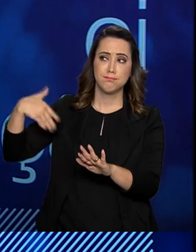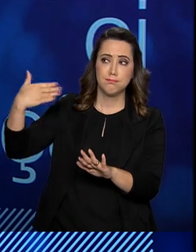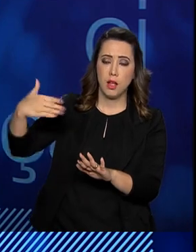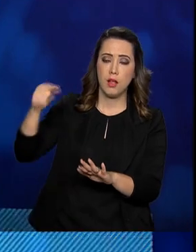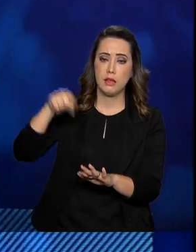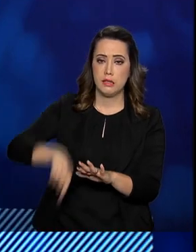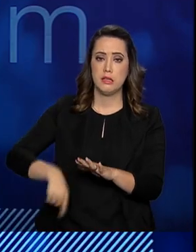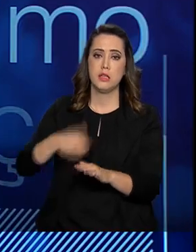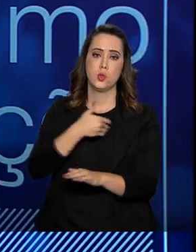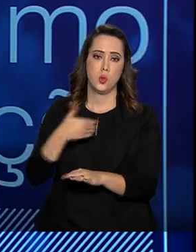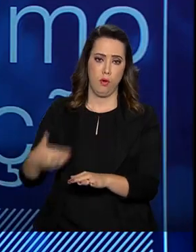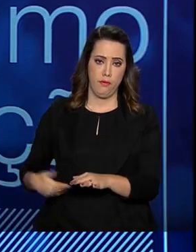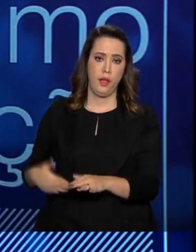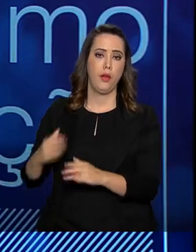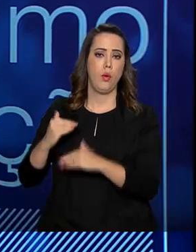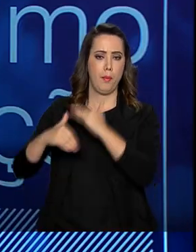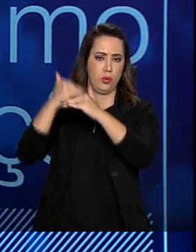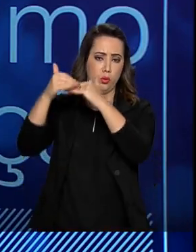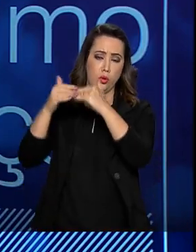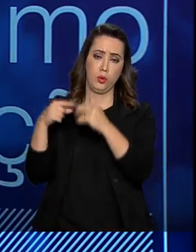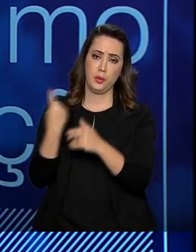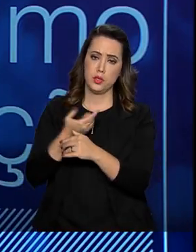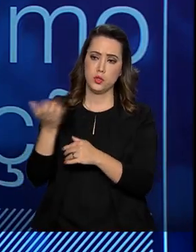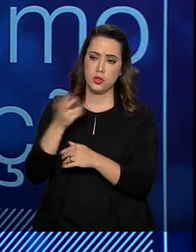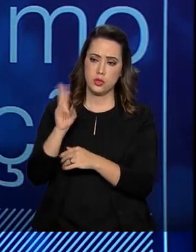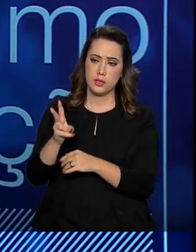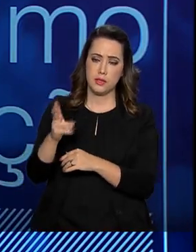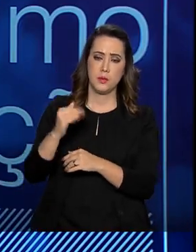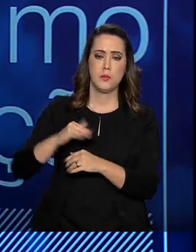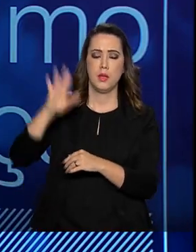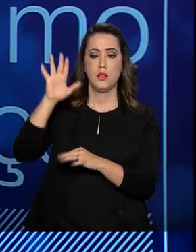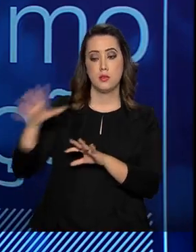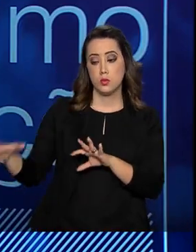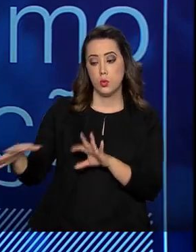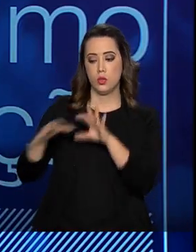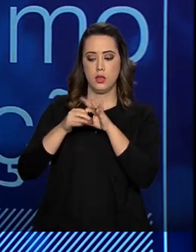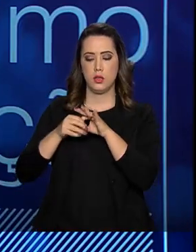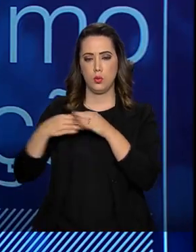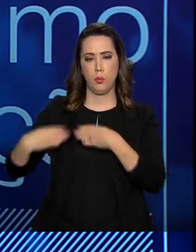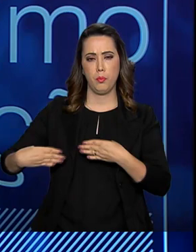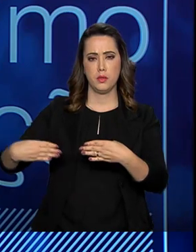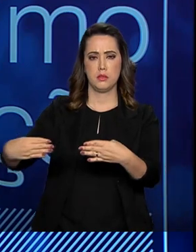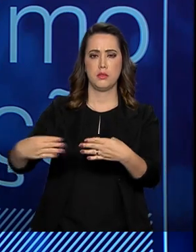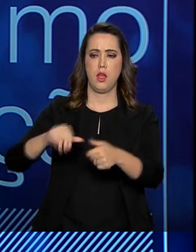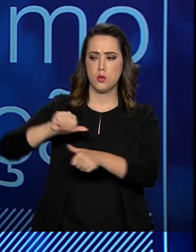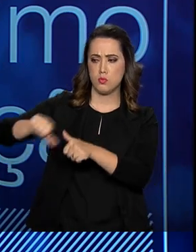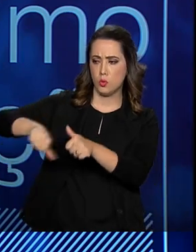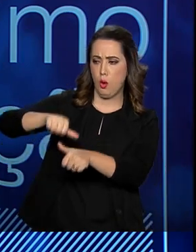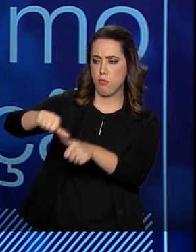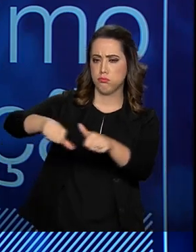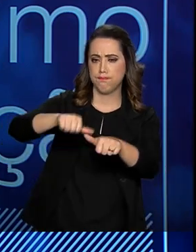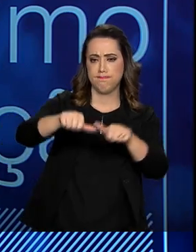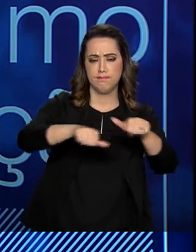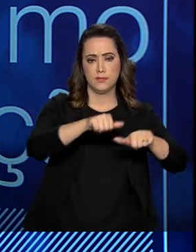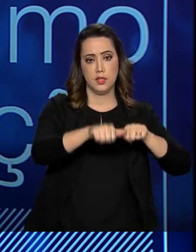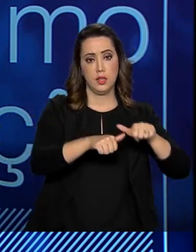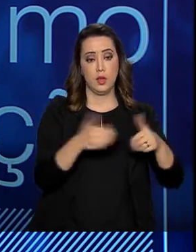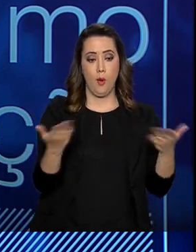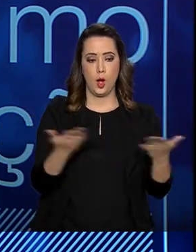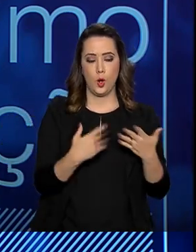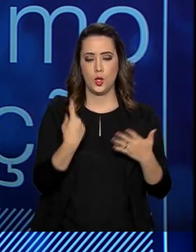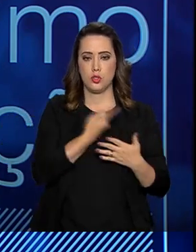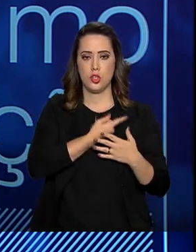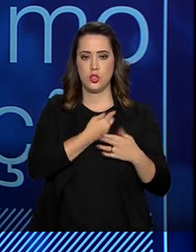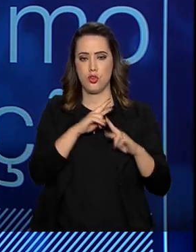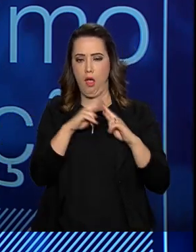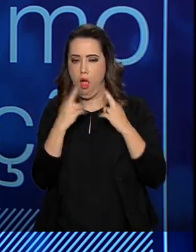gestão, aumentado. A gente tem trabalhado para integrar cada vez mais, as estruturas mudaram, então a gente está fazendo reuniões e